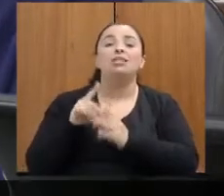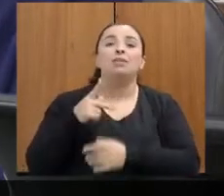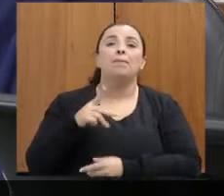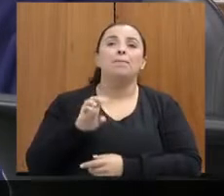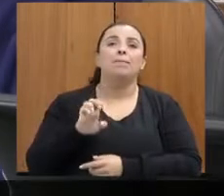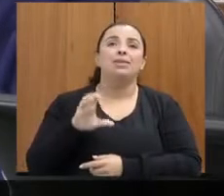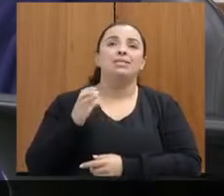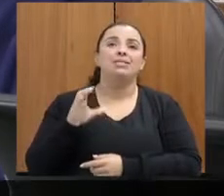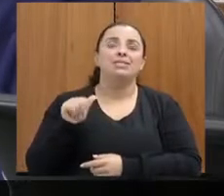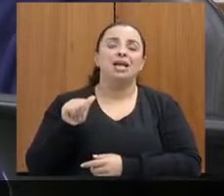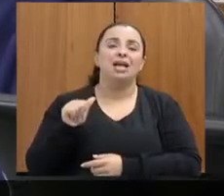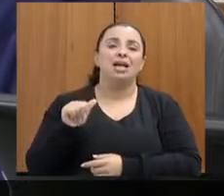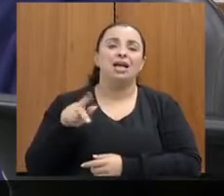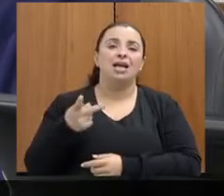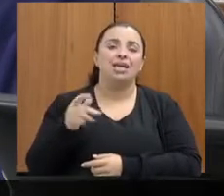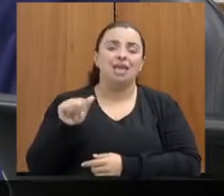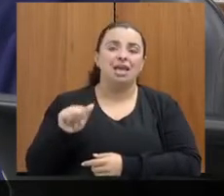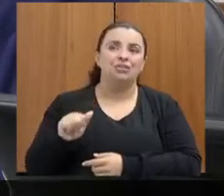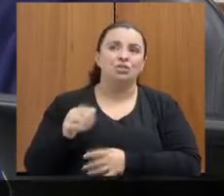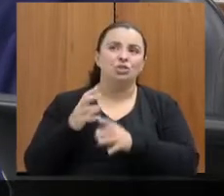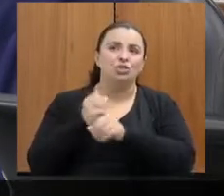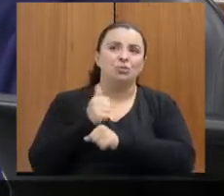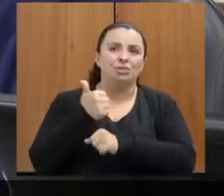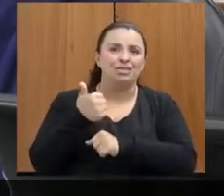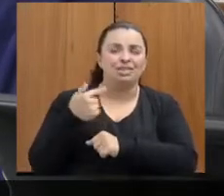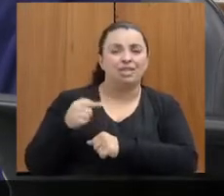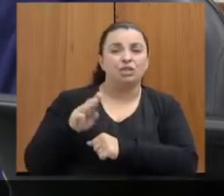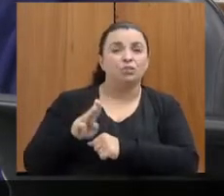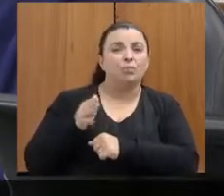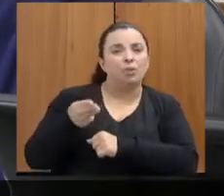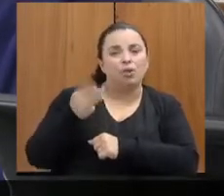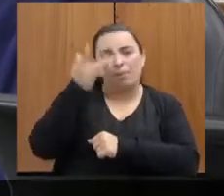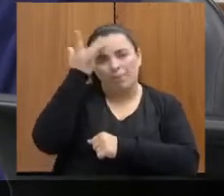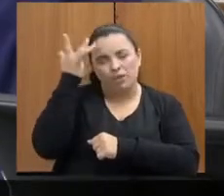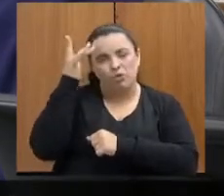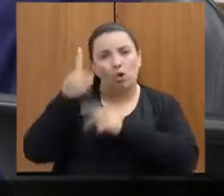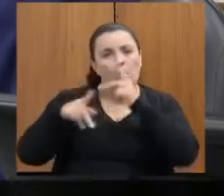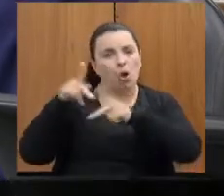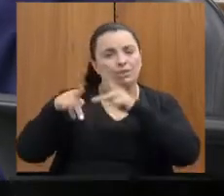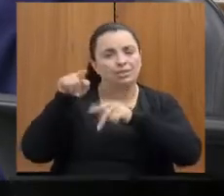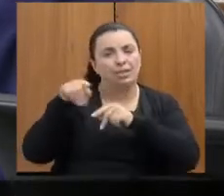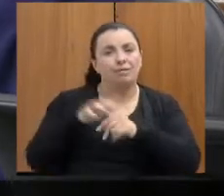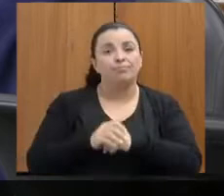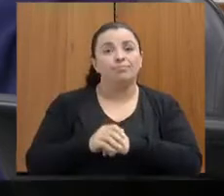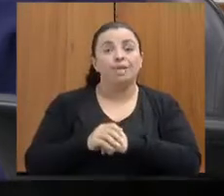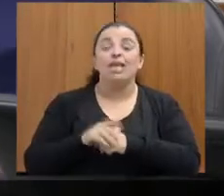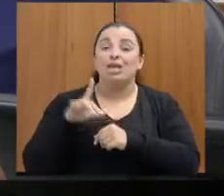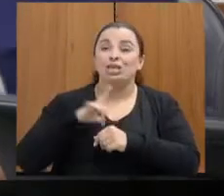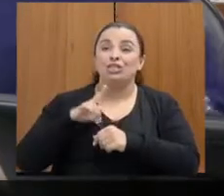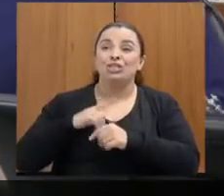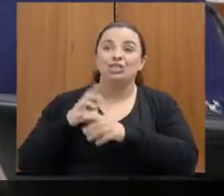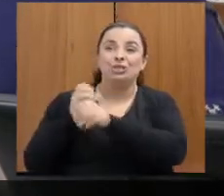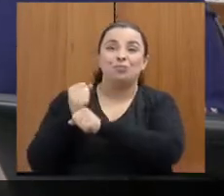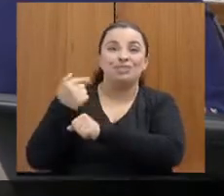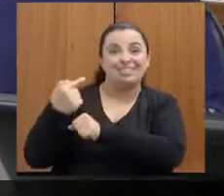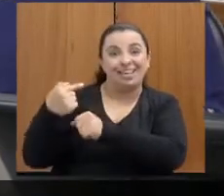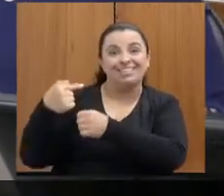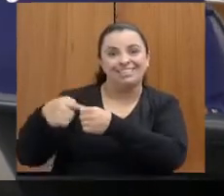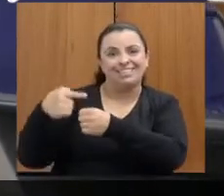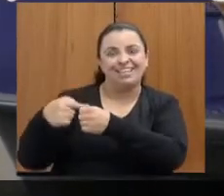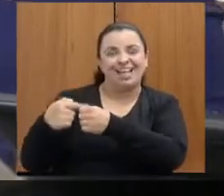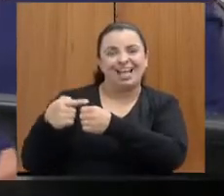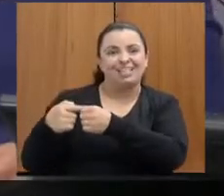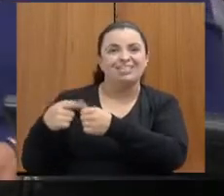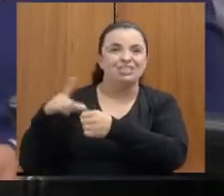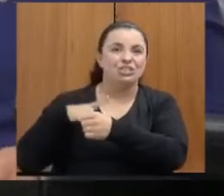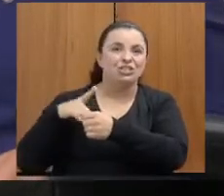interior, 17 mil habitantes lá. Só que nós atendíamos cinco cidades, né? Então, assim como a doutora queria falar, no interior a